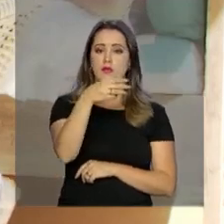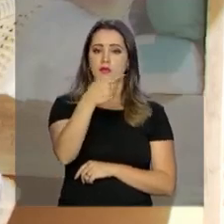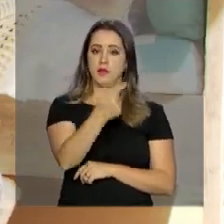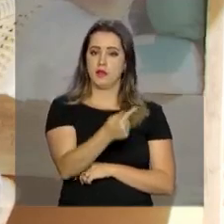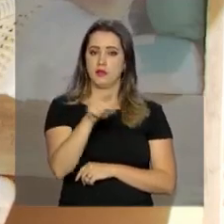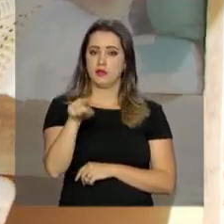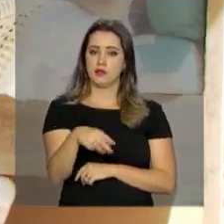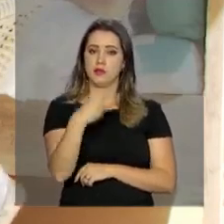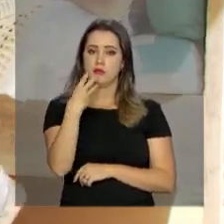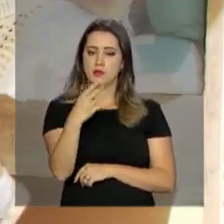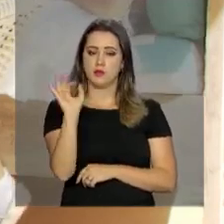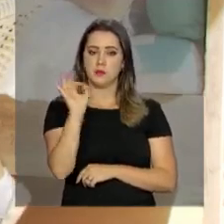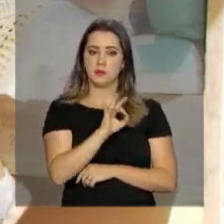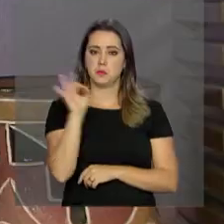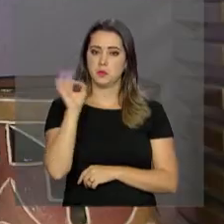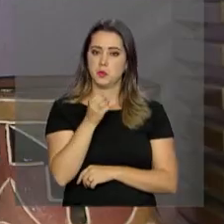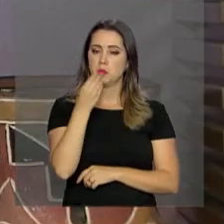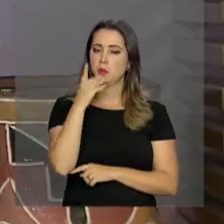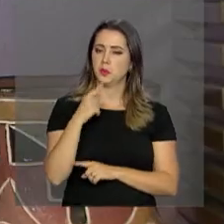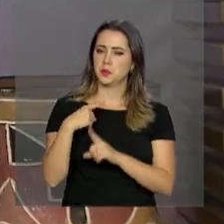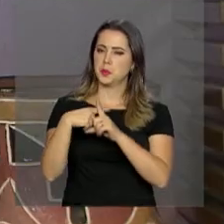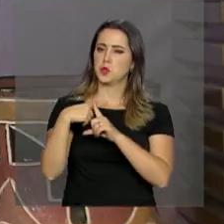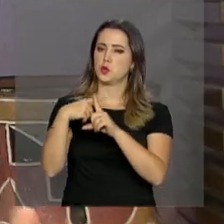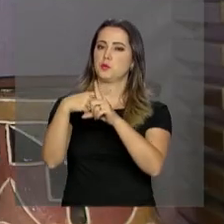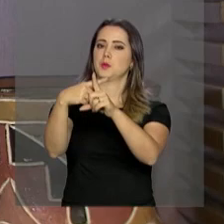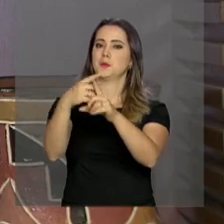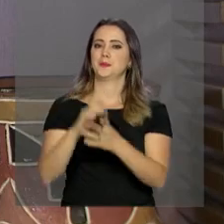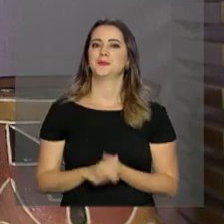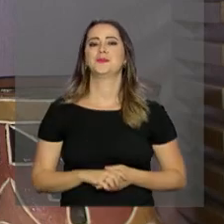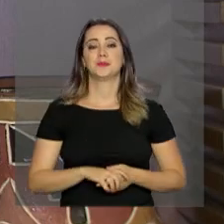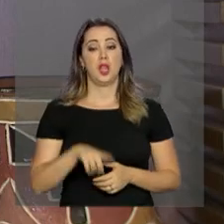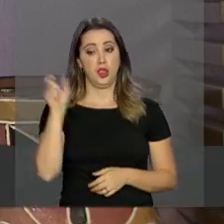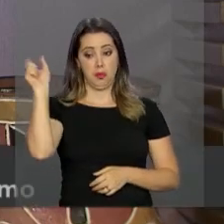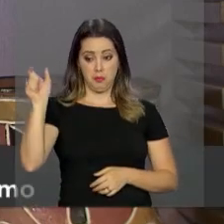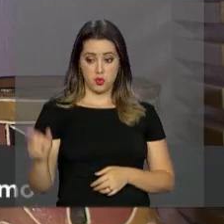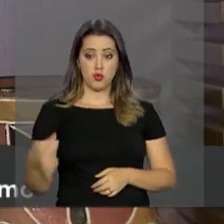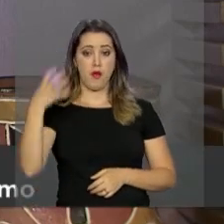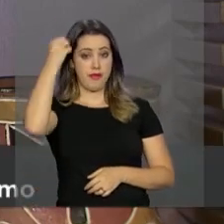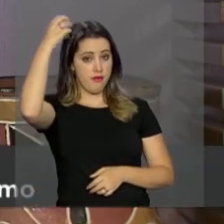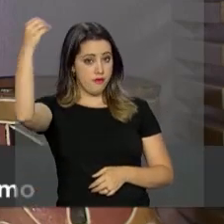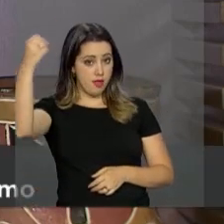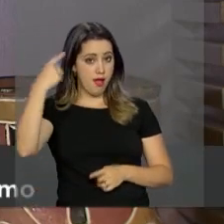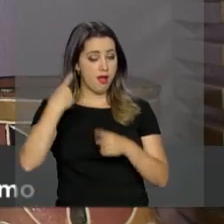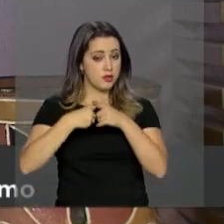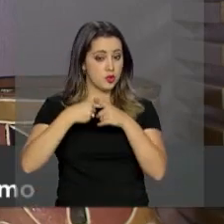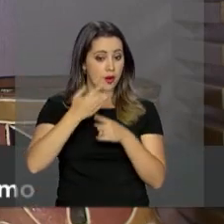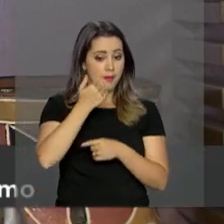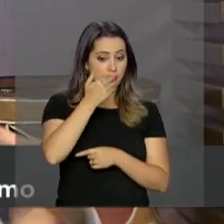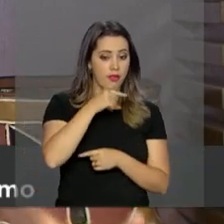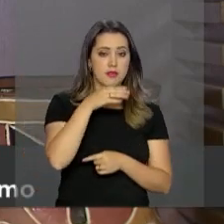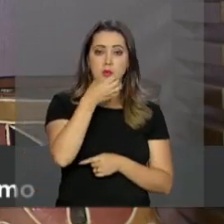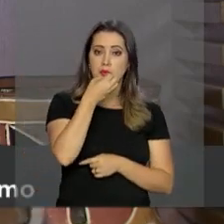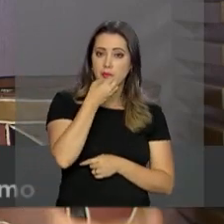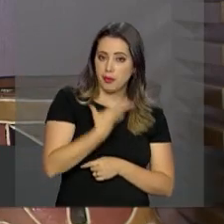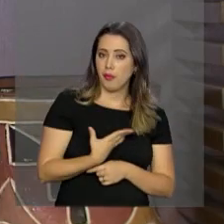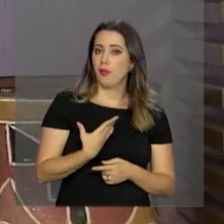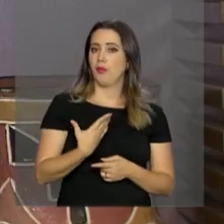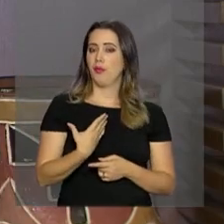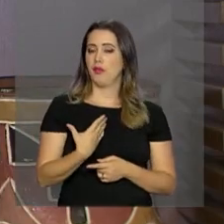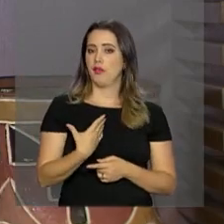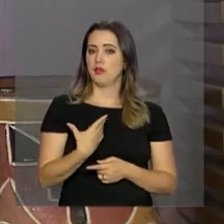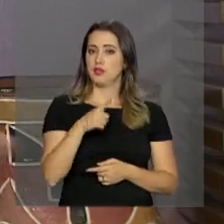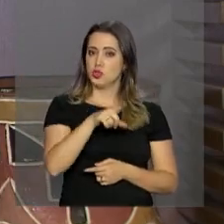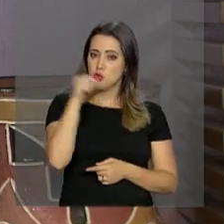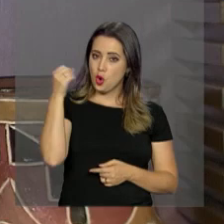% de boas avaliações. Há turistas gastronômicos, turistas que colocam a gastronomia em primeiro lugar,